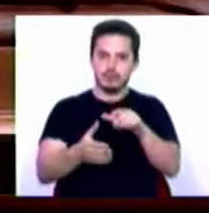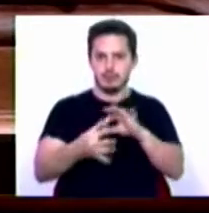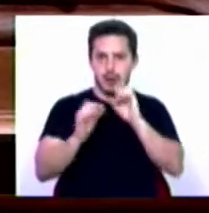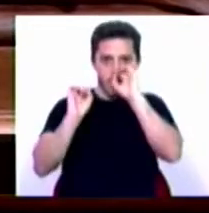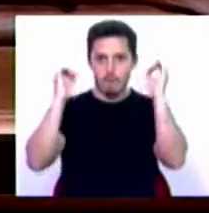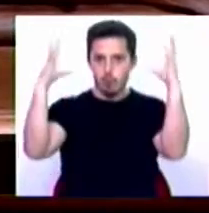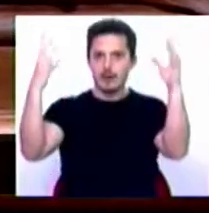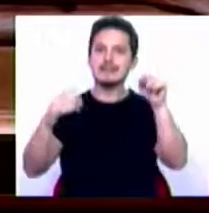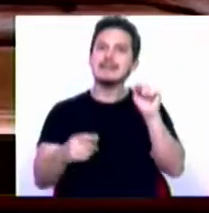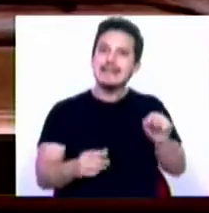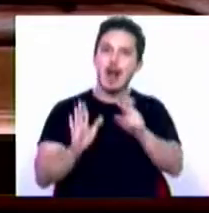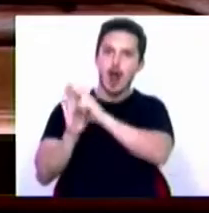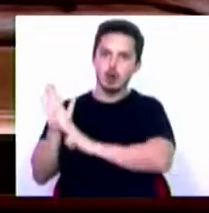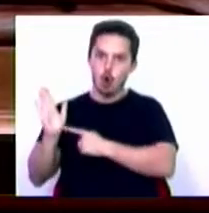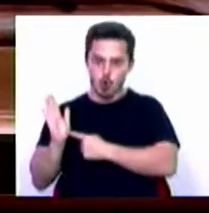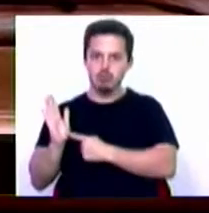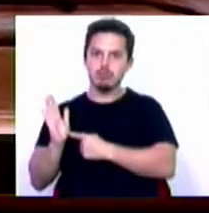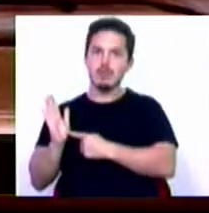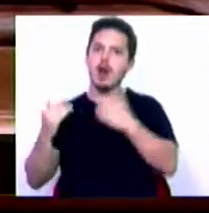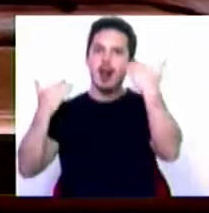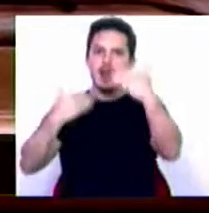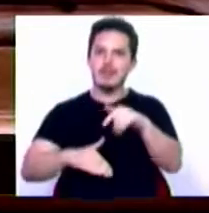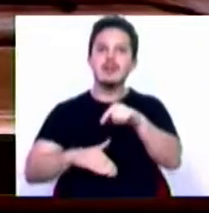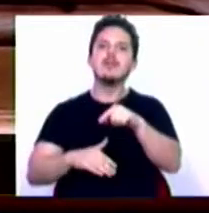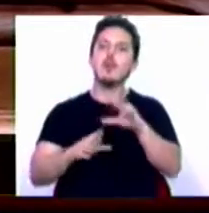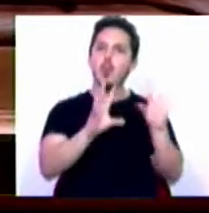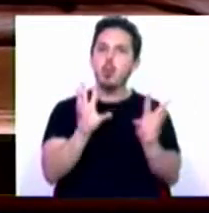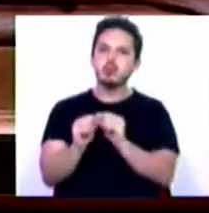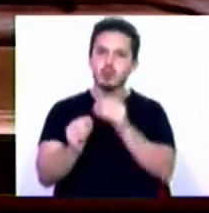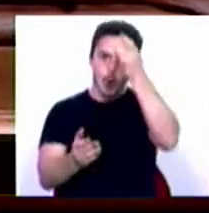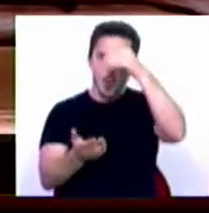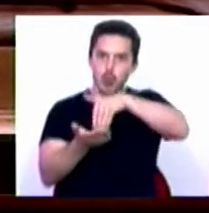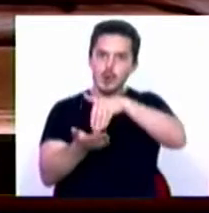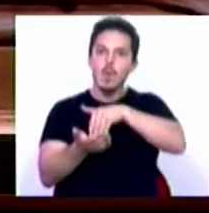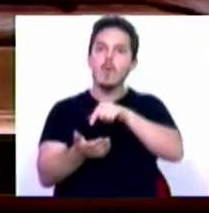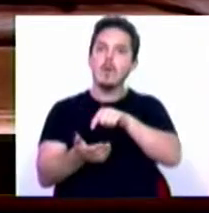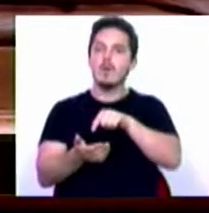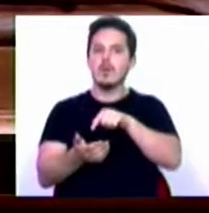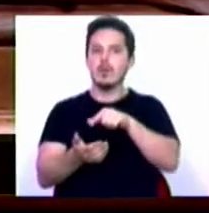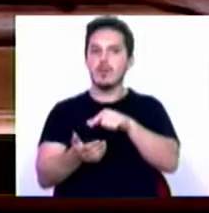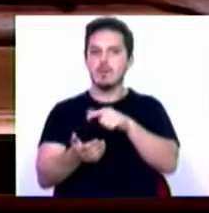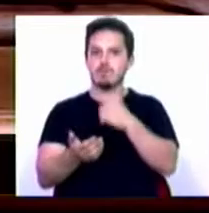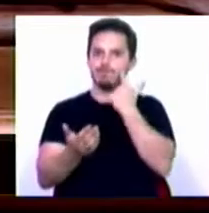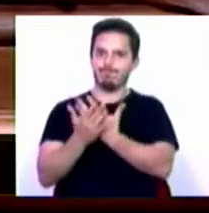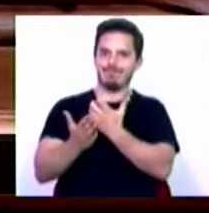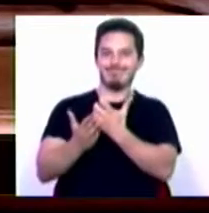floresta, este relatório se limita a apresentar um conjunto de conclusões manifestamente